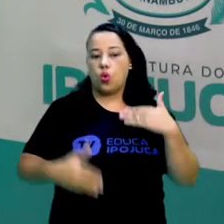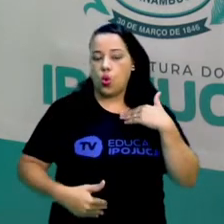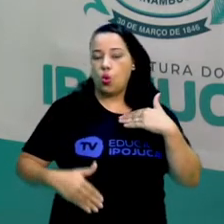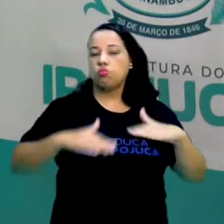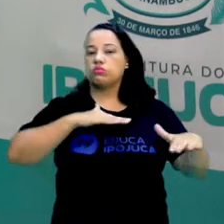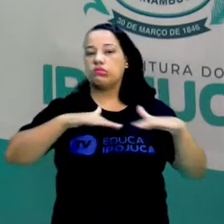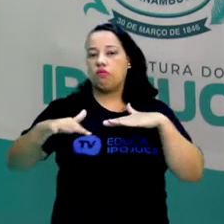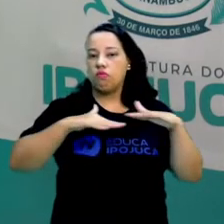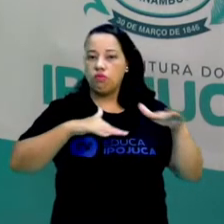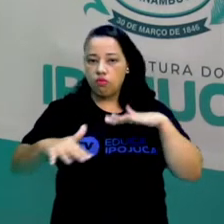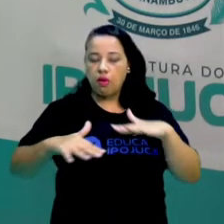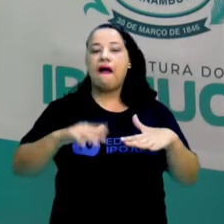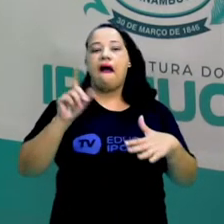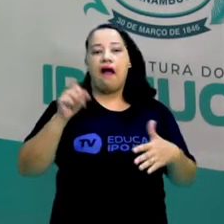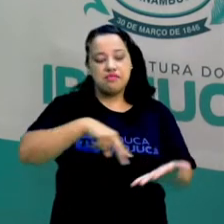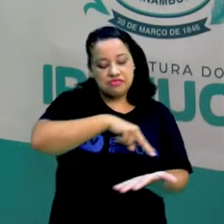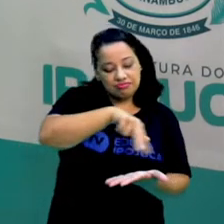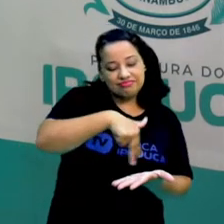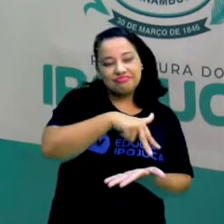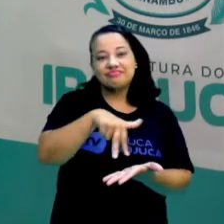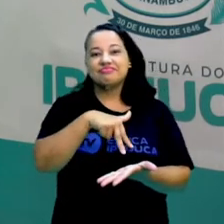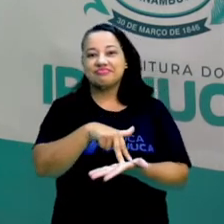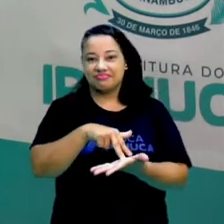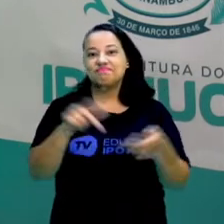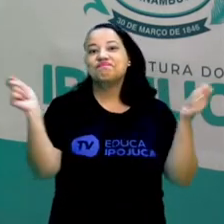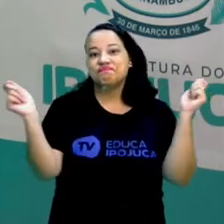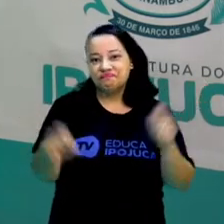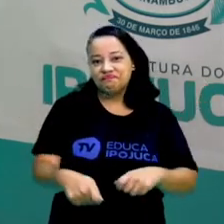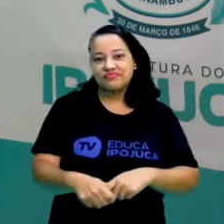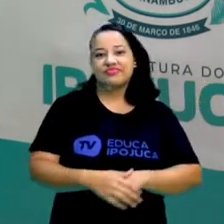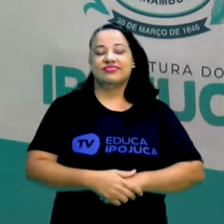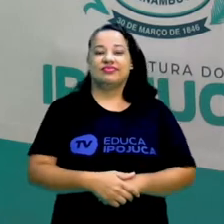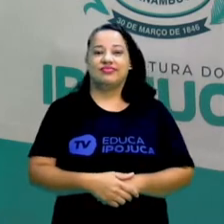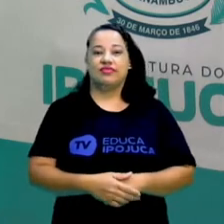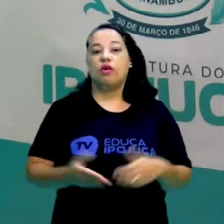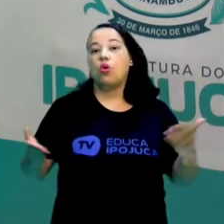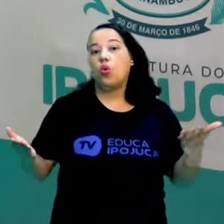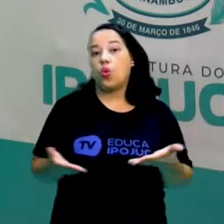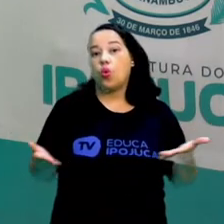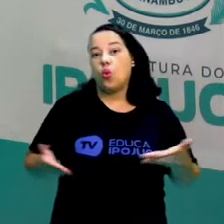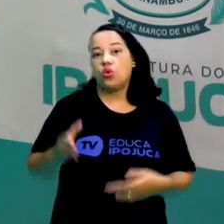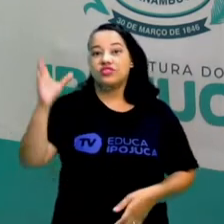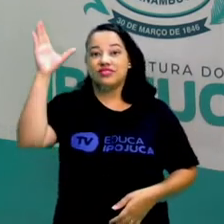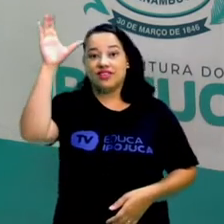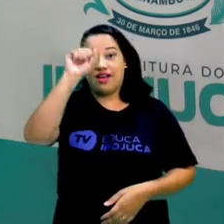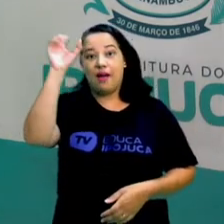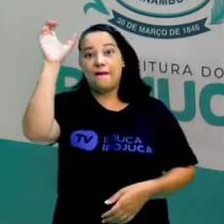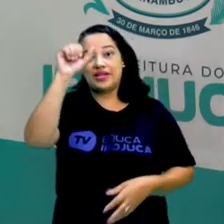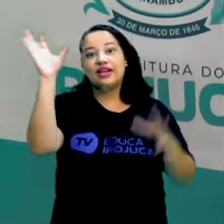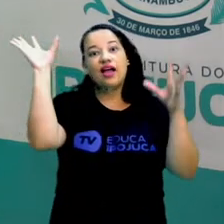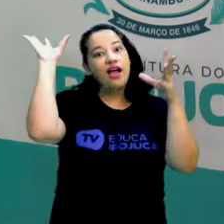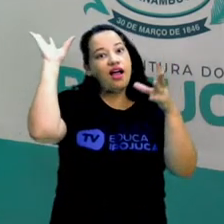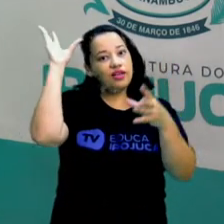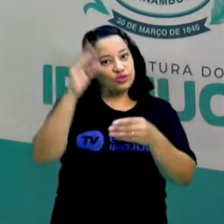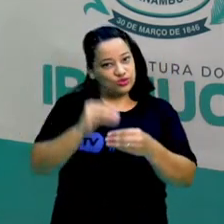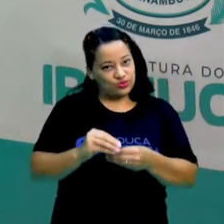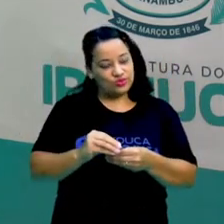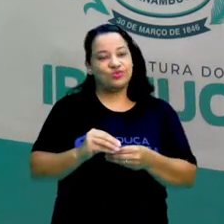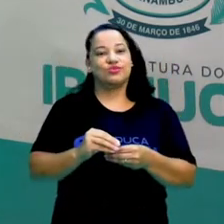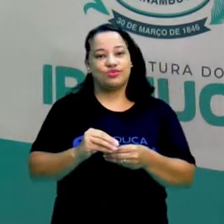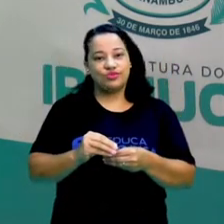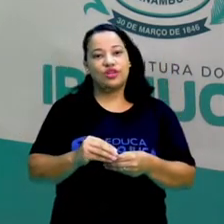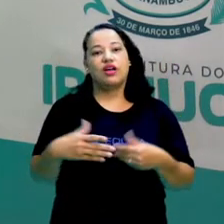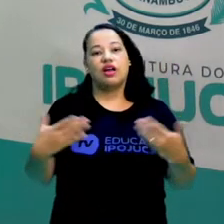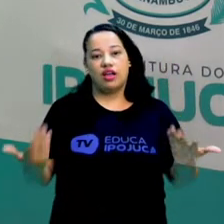criar uma dança? Pois é, crianças, hoje nós aprendemos resumidamente, nós